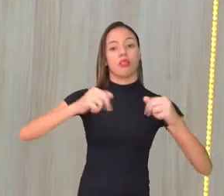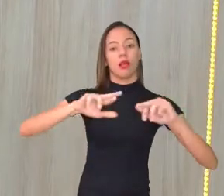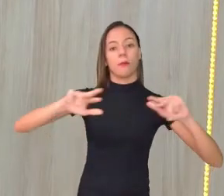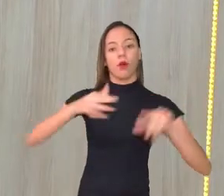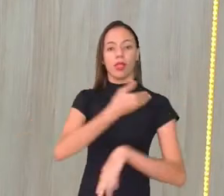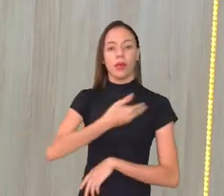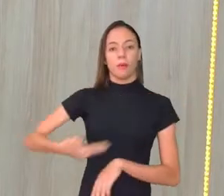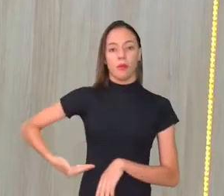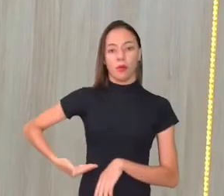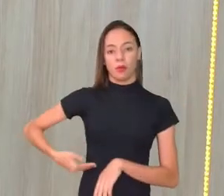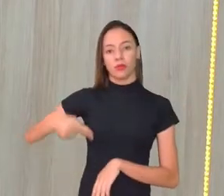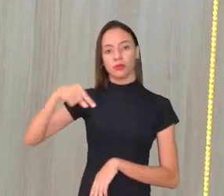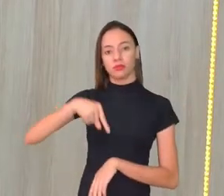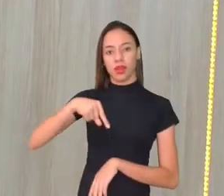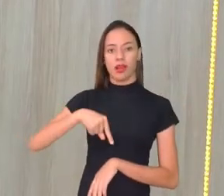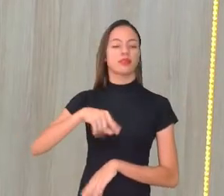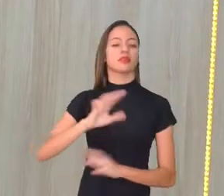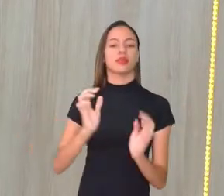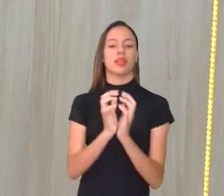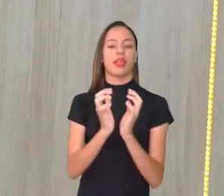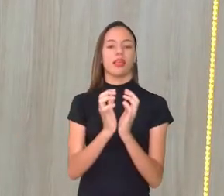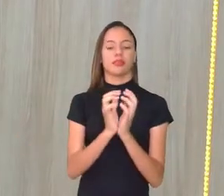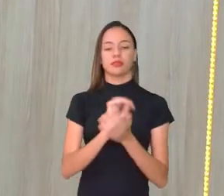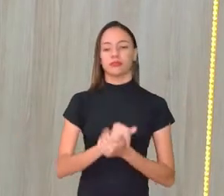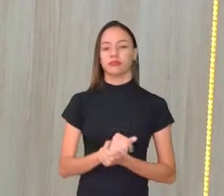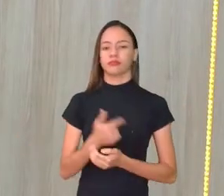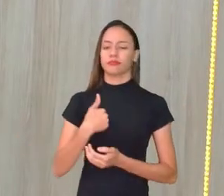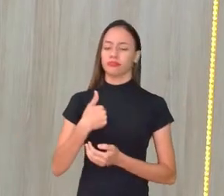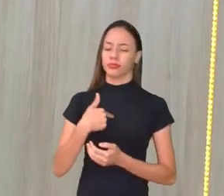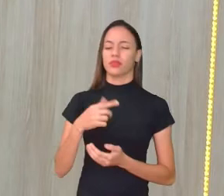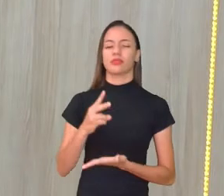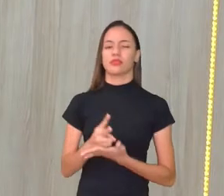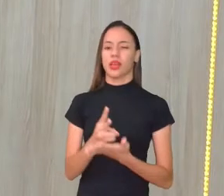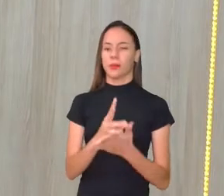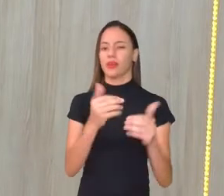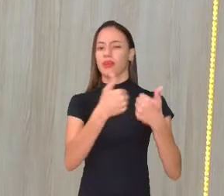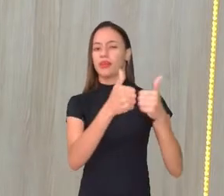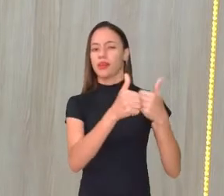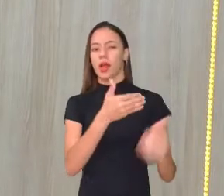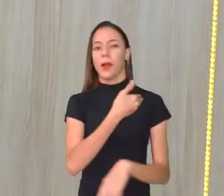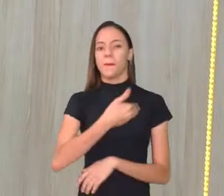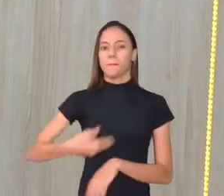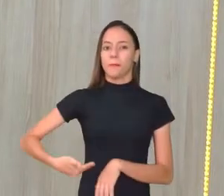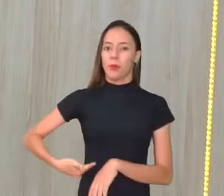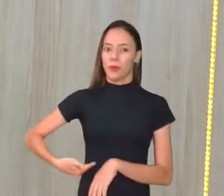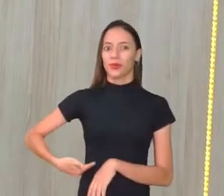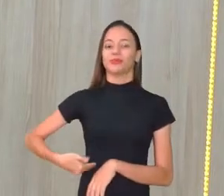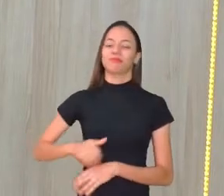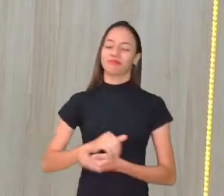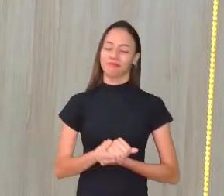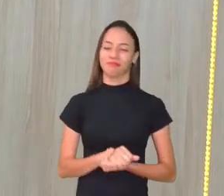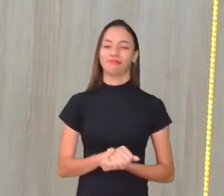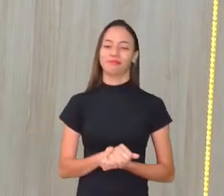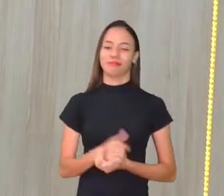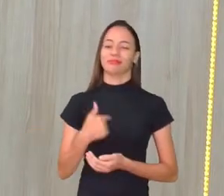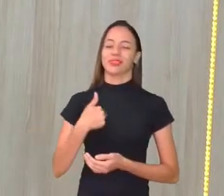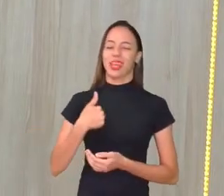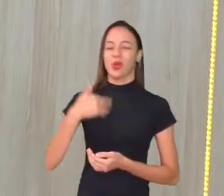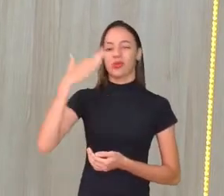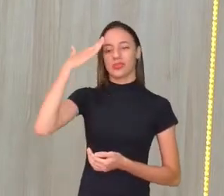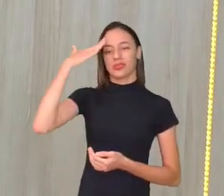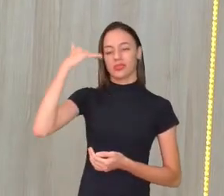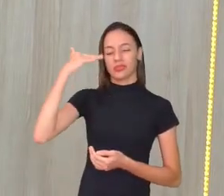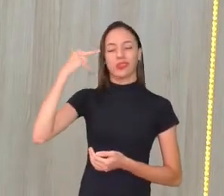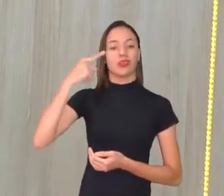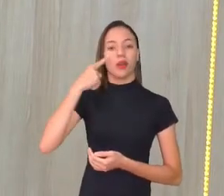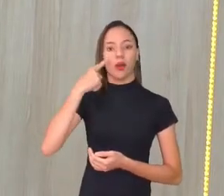cidade, transporte público no Recife. Eu que ando de transporte público diariamente, eu ando de ônibus, sei que tem muito do